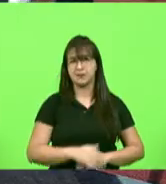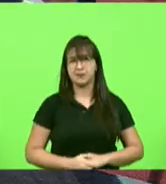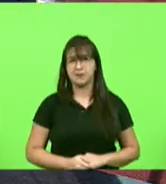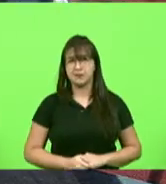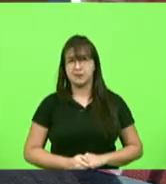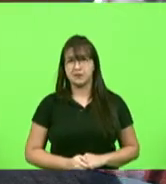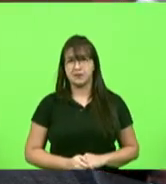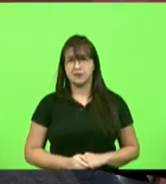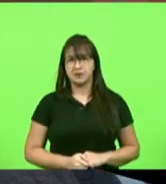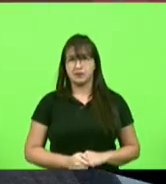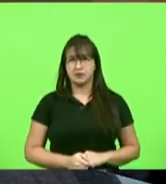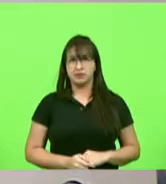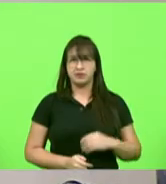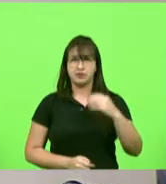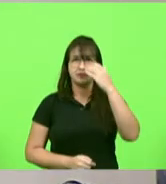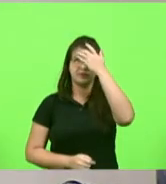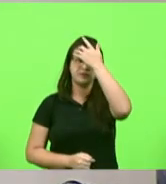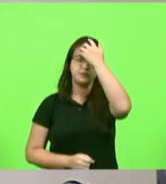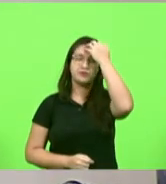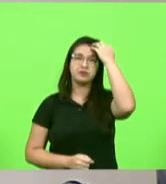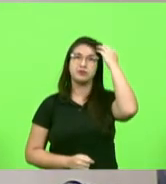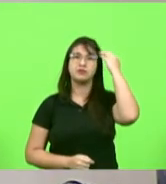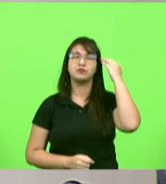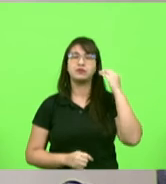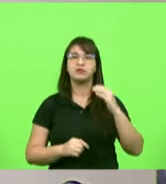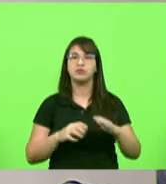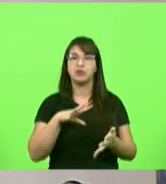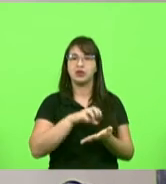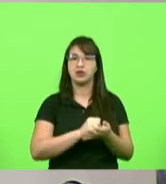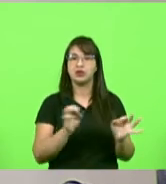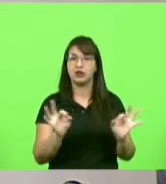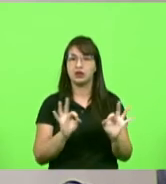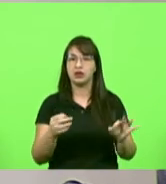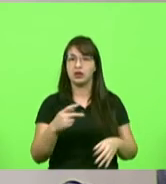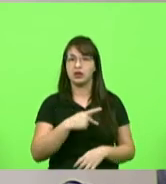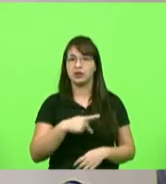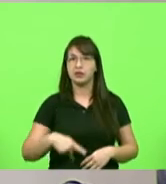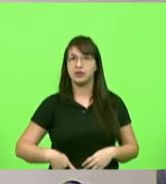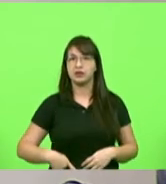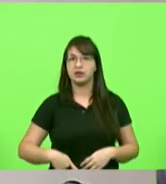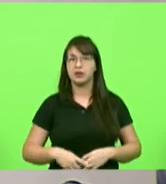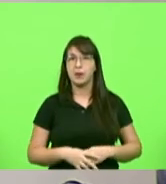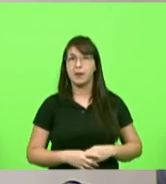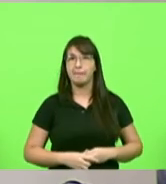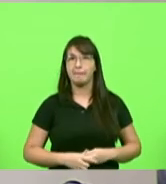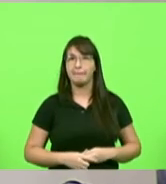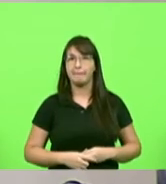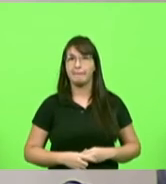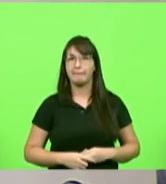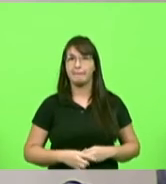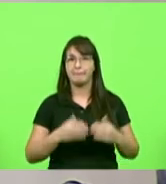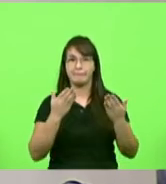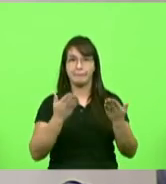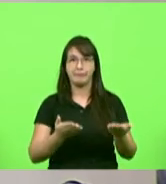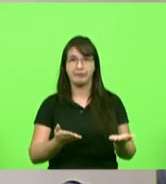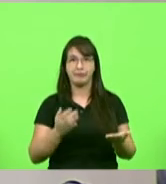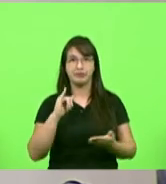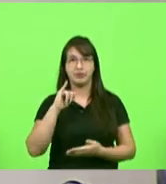obrigado deputado Fabiano não havendo novos inscritos essa presidência pois não deputado Jair Miuto